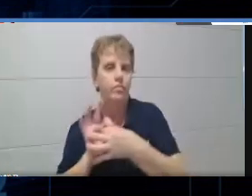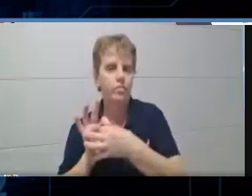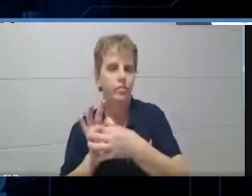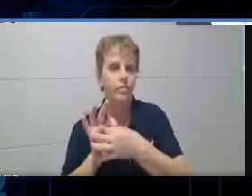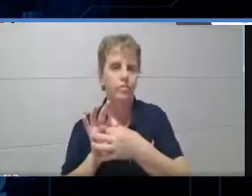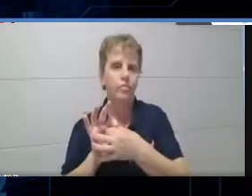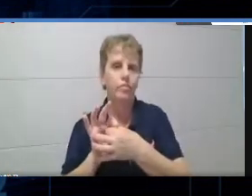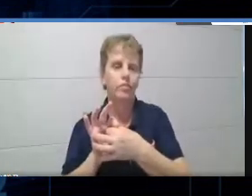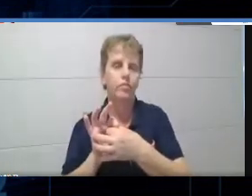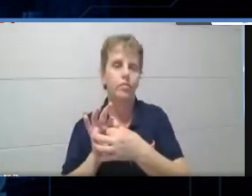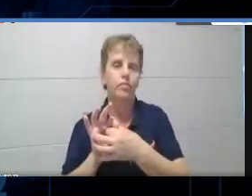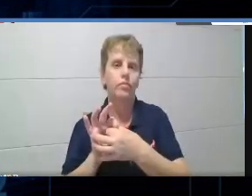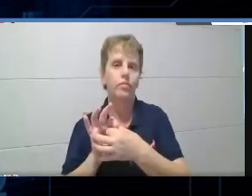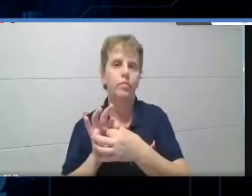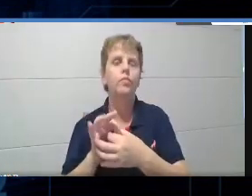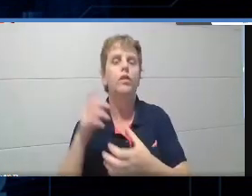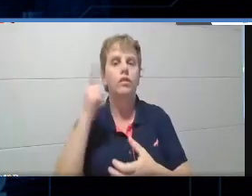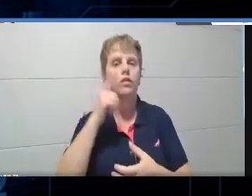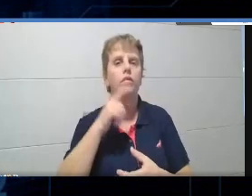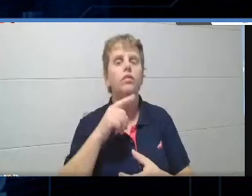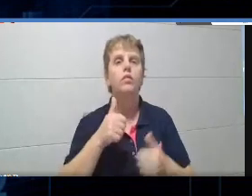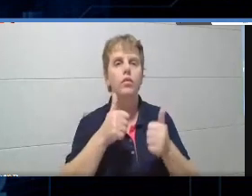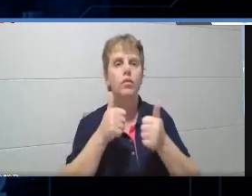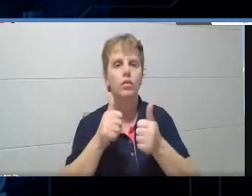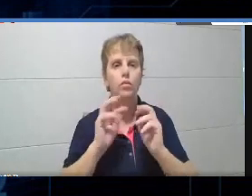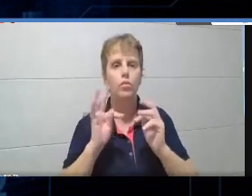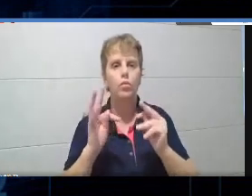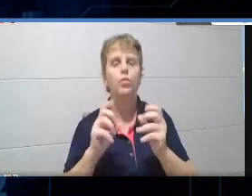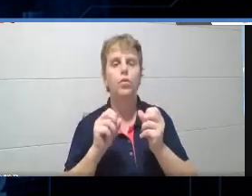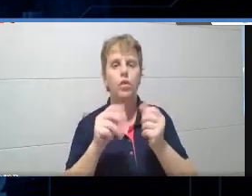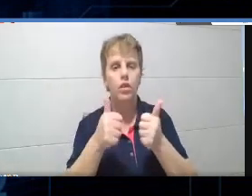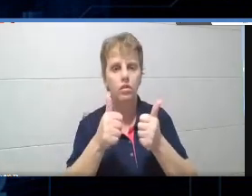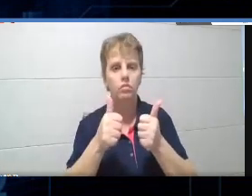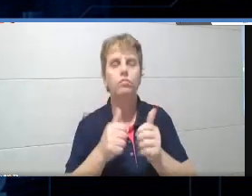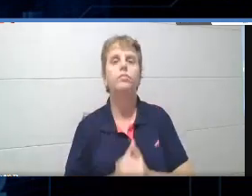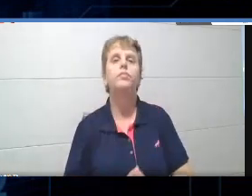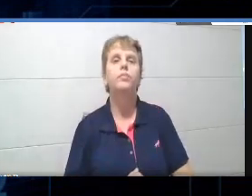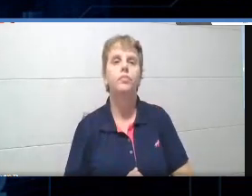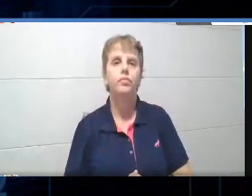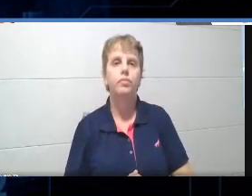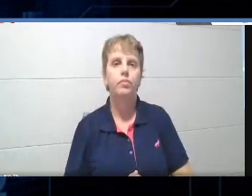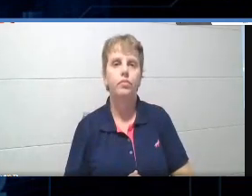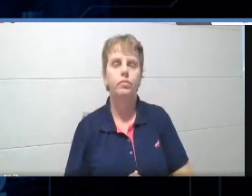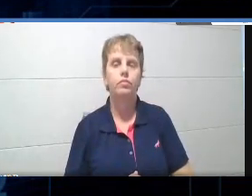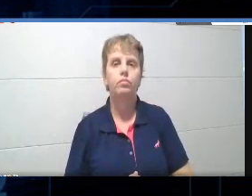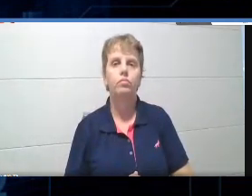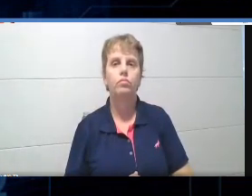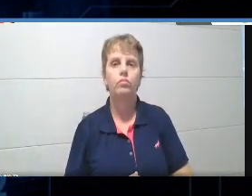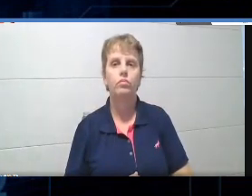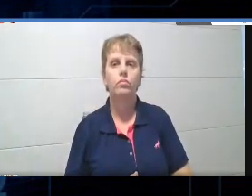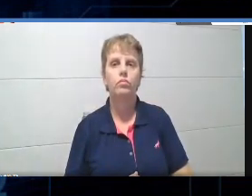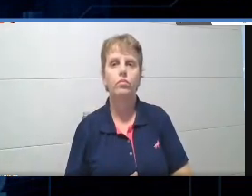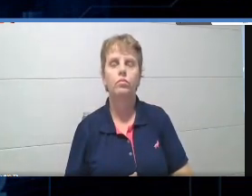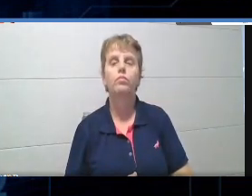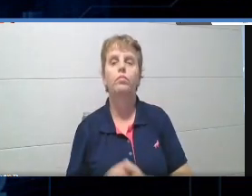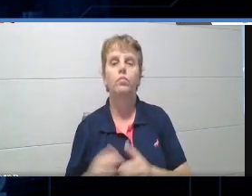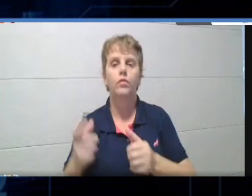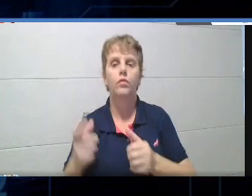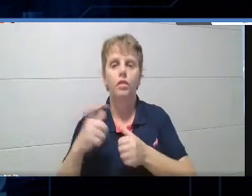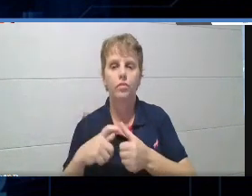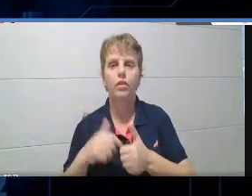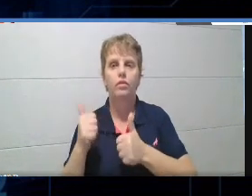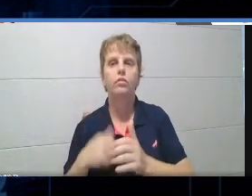onde eu estou transmitindo. Tá tudo ok? Beleza? Então, tá. Olha só, voltando aqui, né?